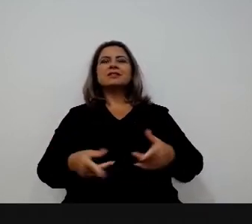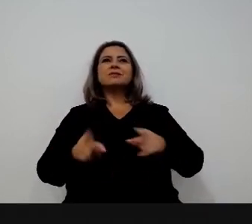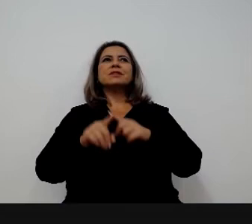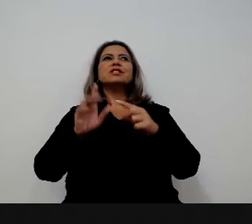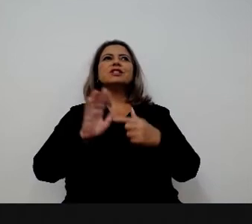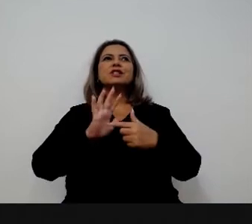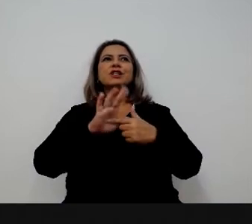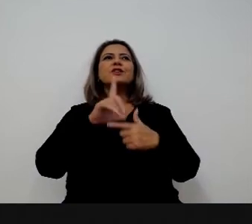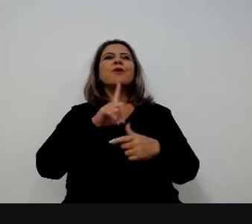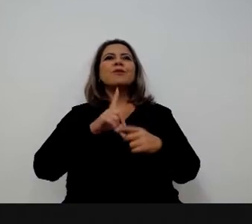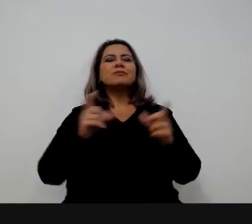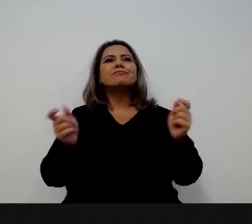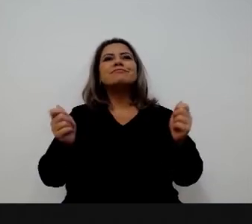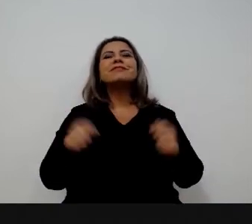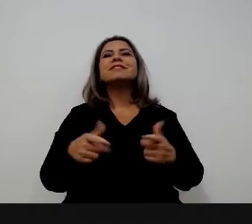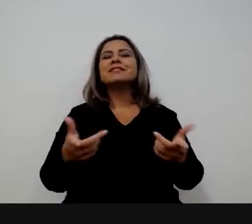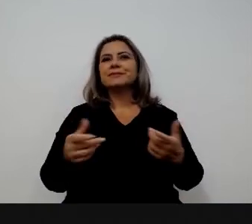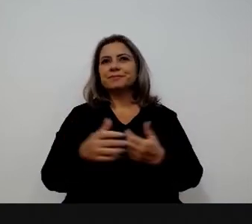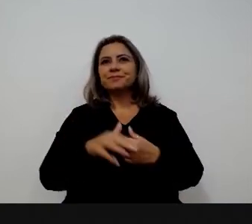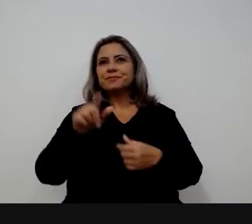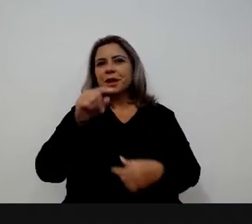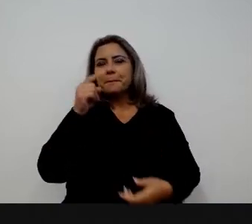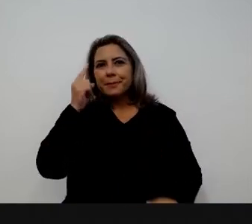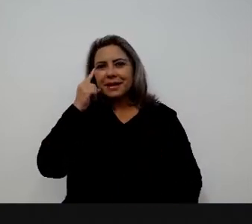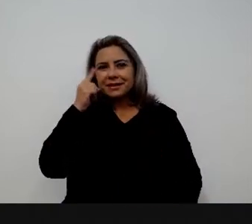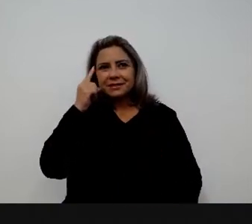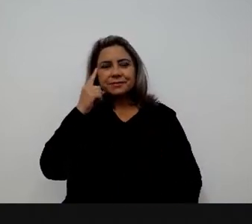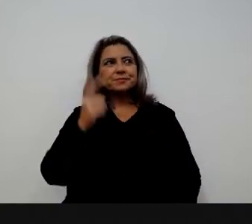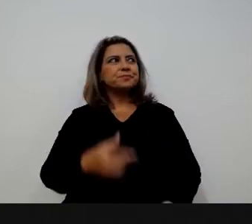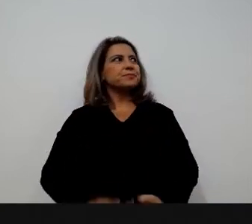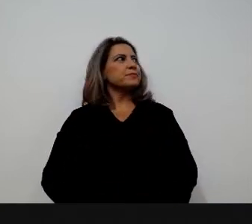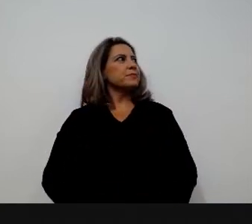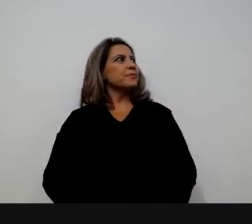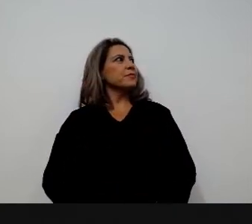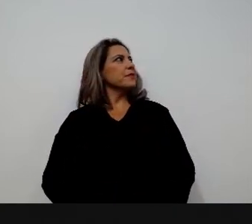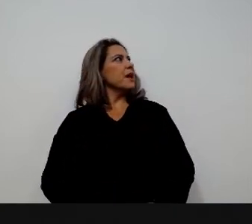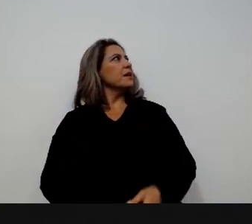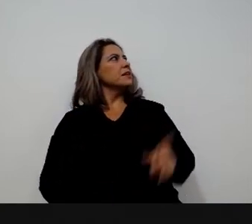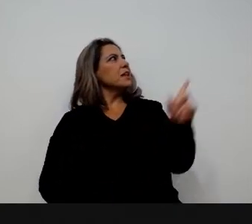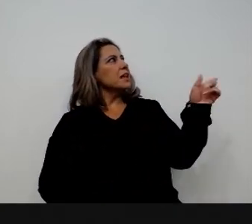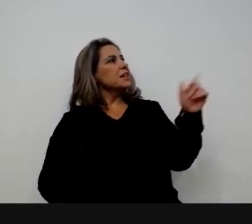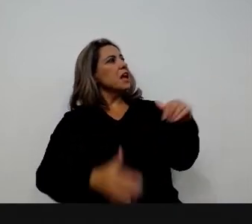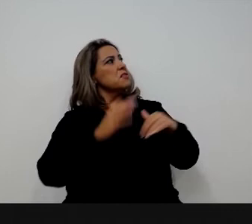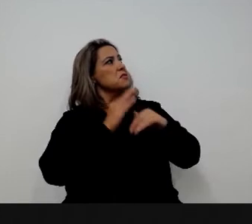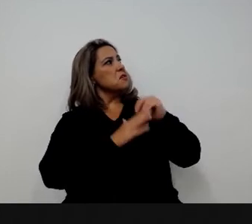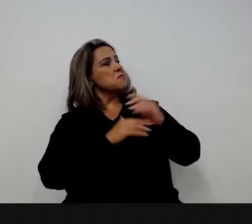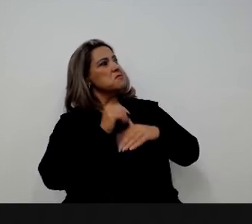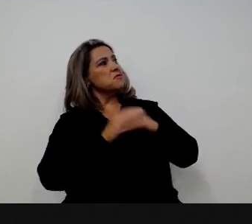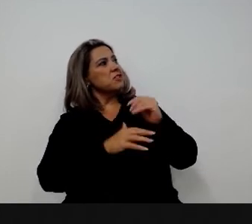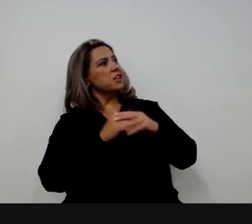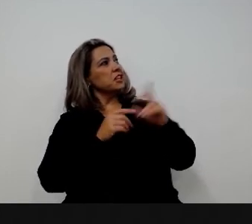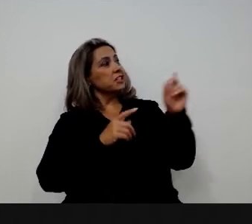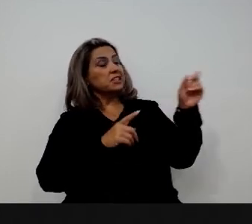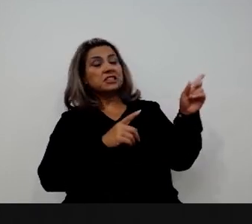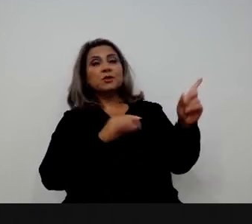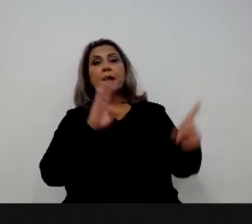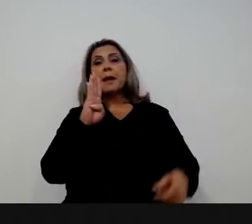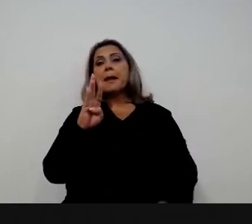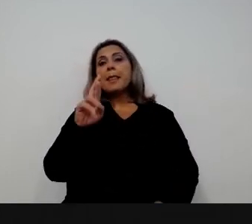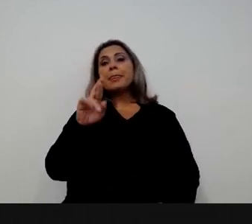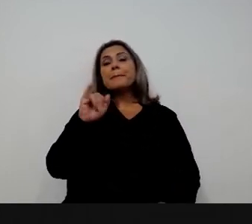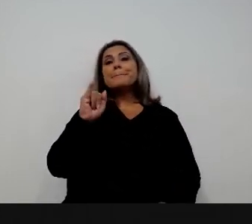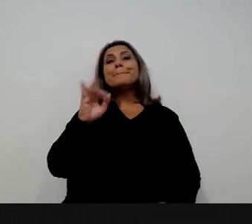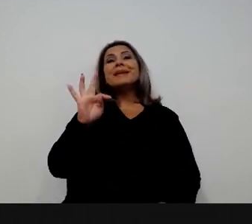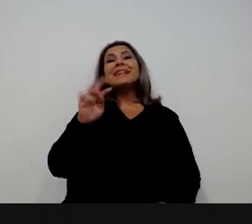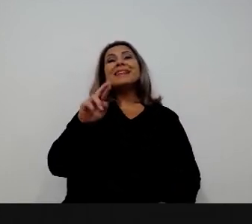servidores com outras competências. Só para vocês terem uma ideia, isso aqui é o manual de serviço do governo britânico, o Gov